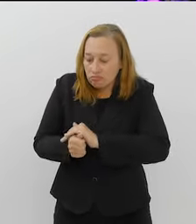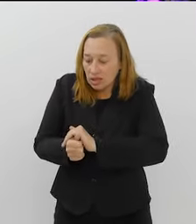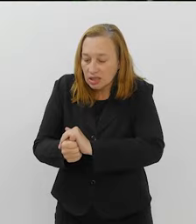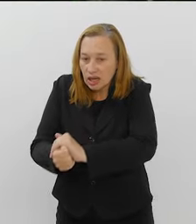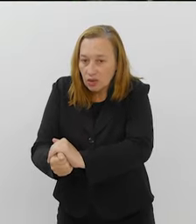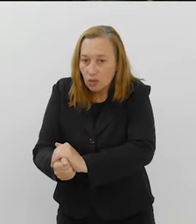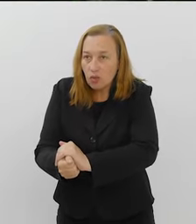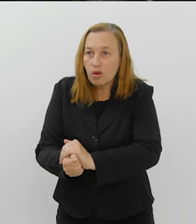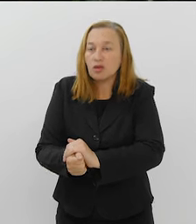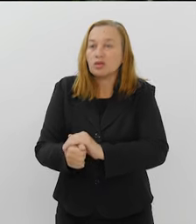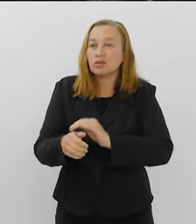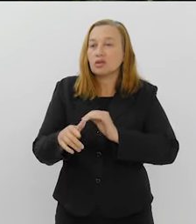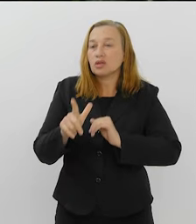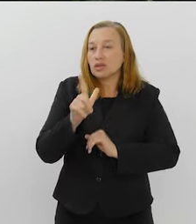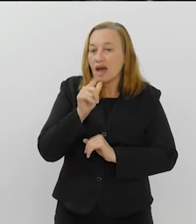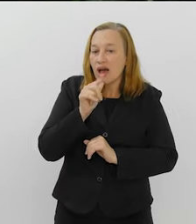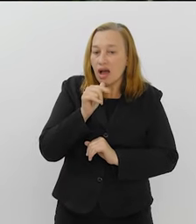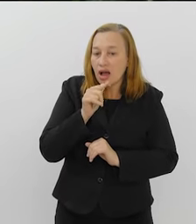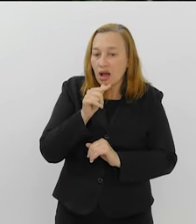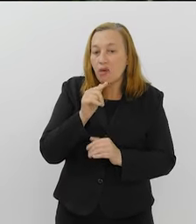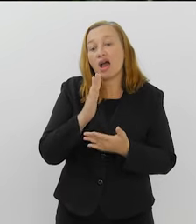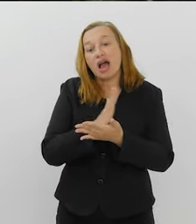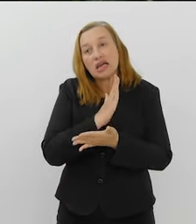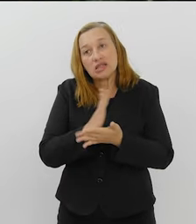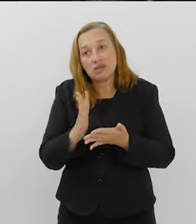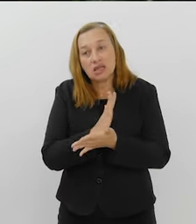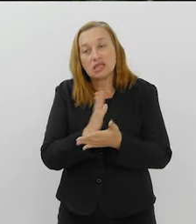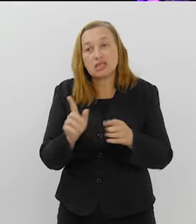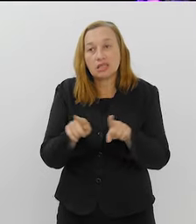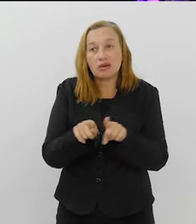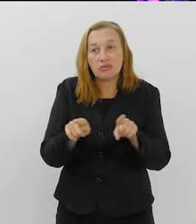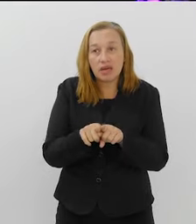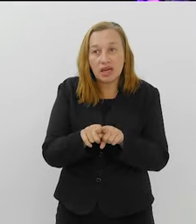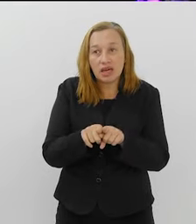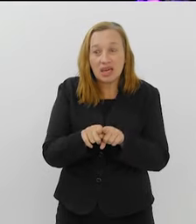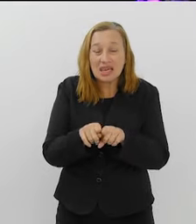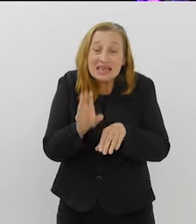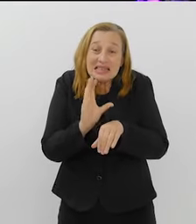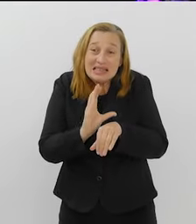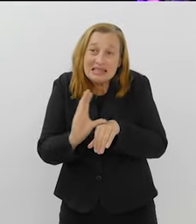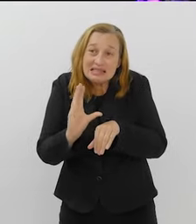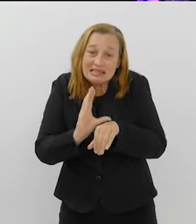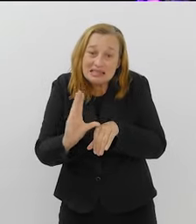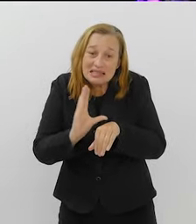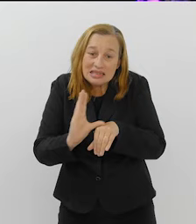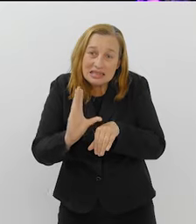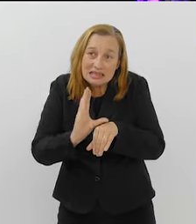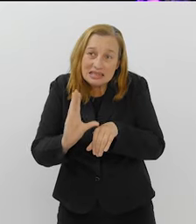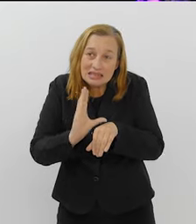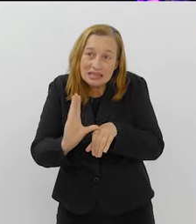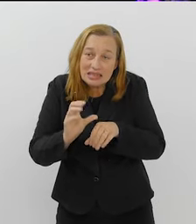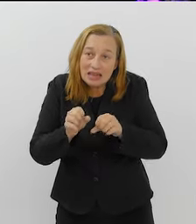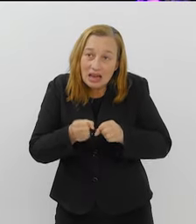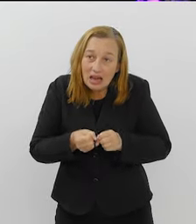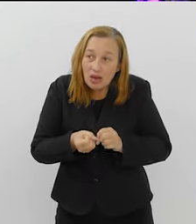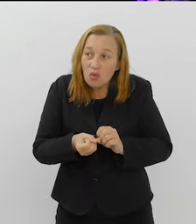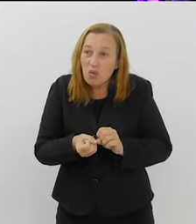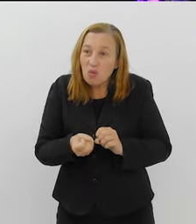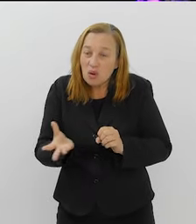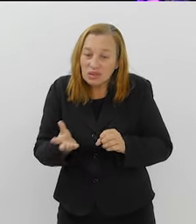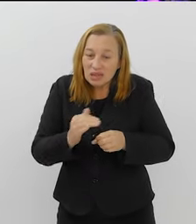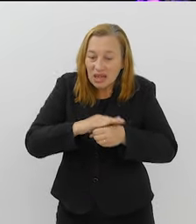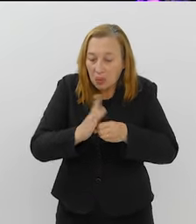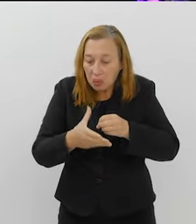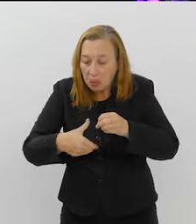aquática. No entanto, às vezes, ele está completamente cinza, dada a quantidade de esgoto nele.